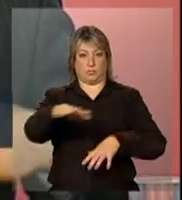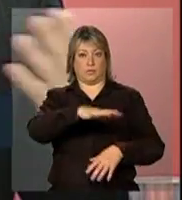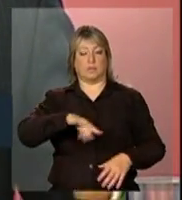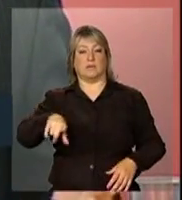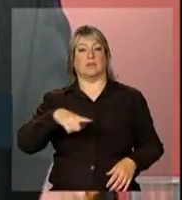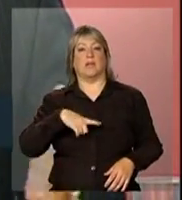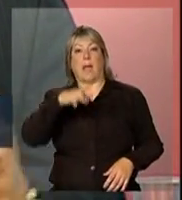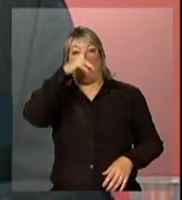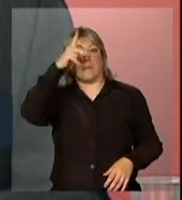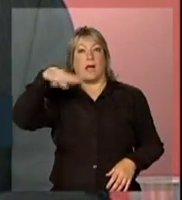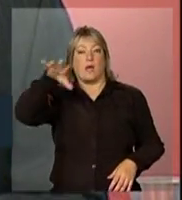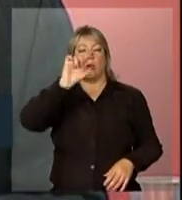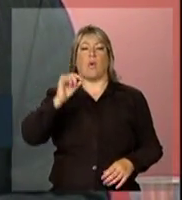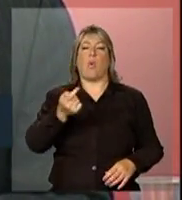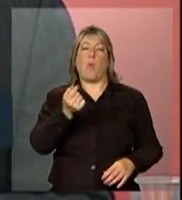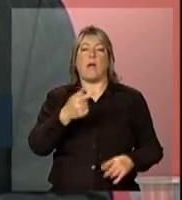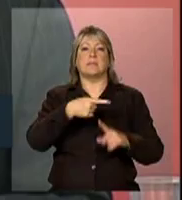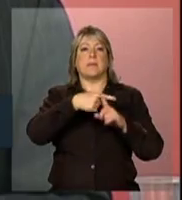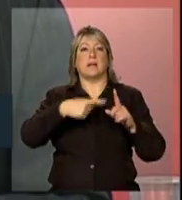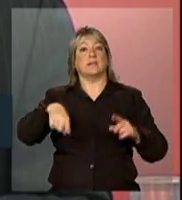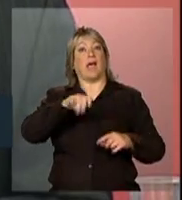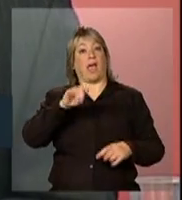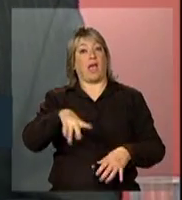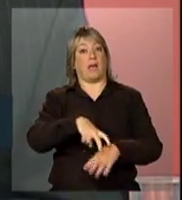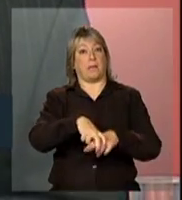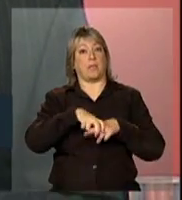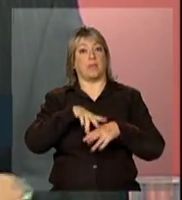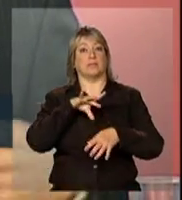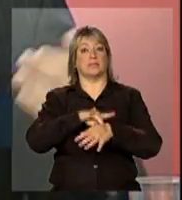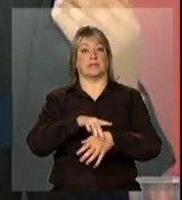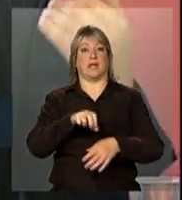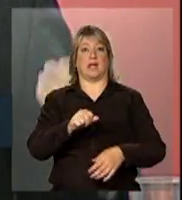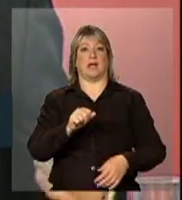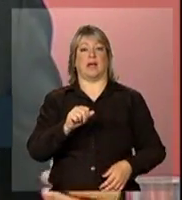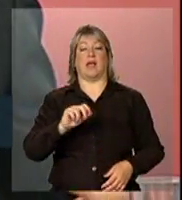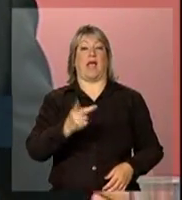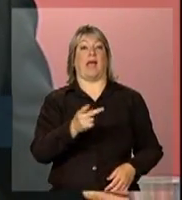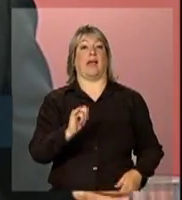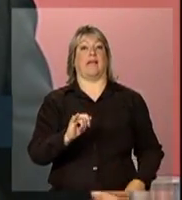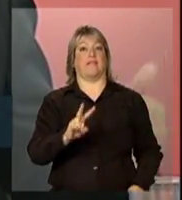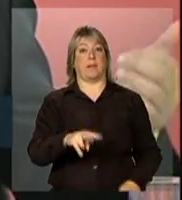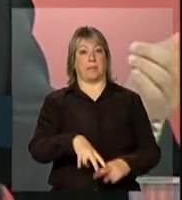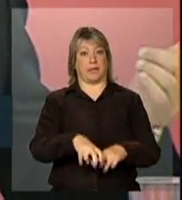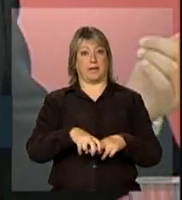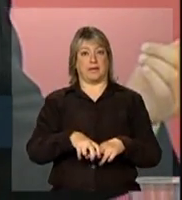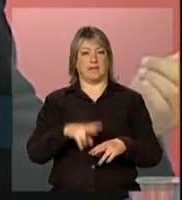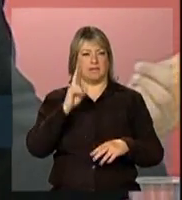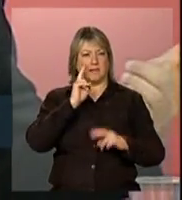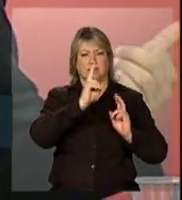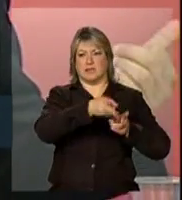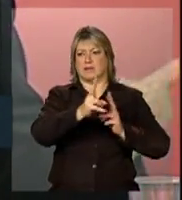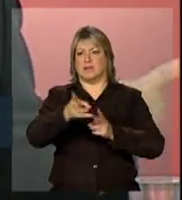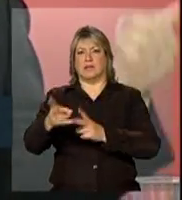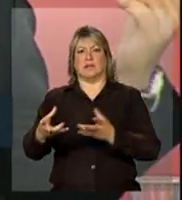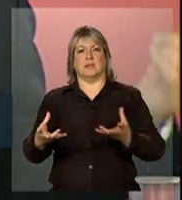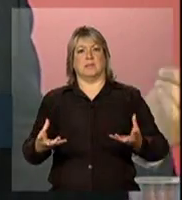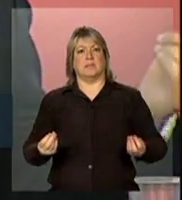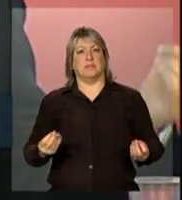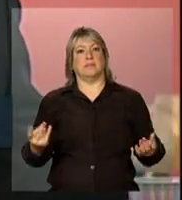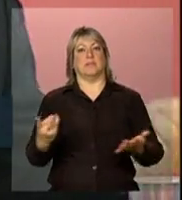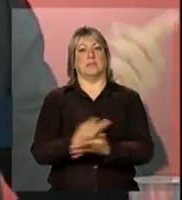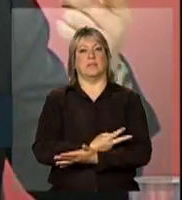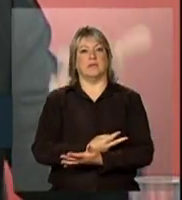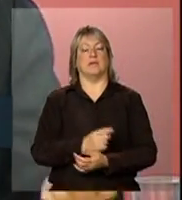quase metade das internações delas são pelo HIV. Era um pouco a imagem que a gente tinha na enfermaria de MI do HC há